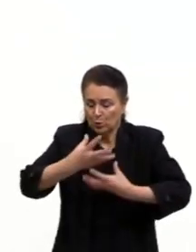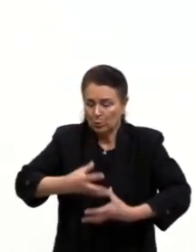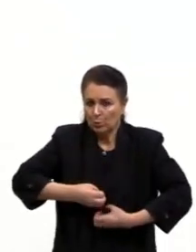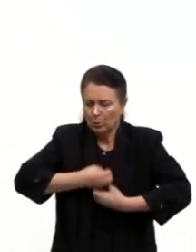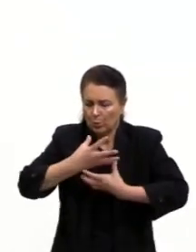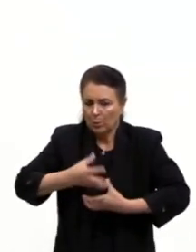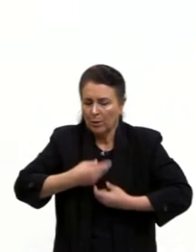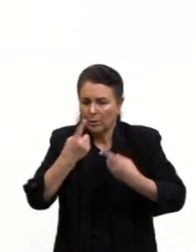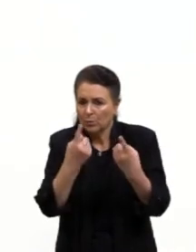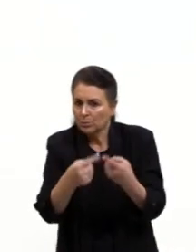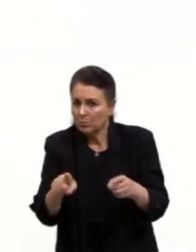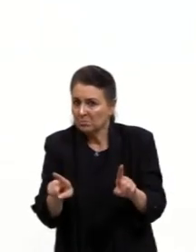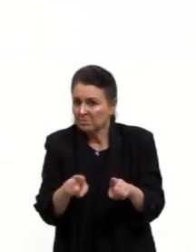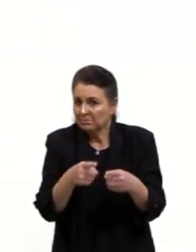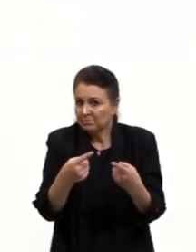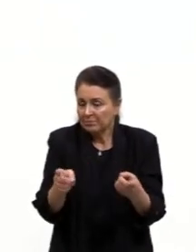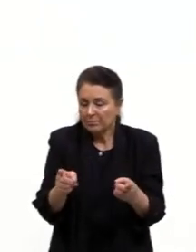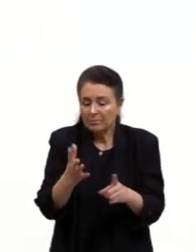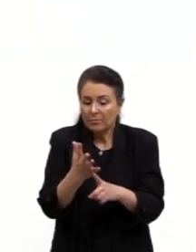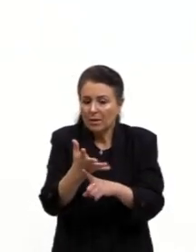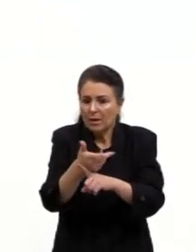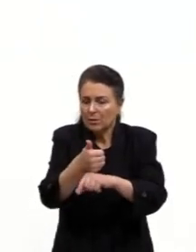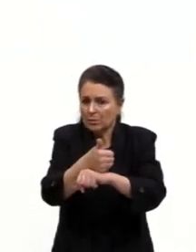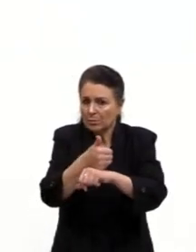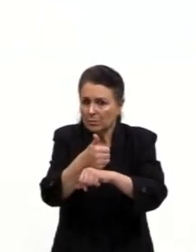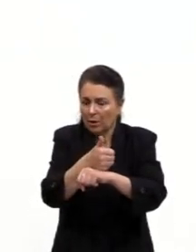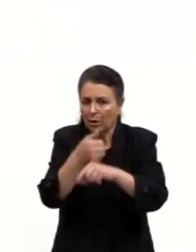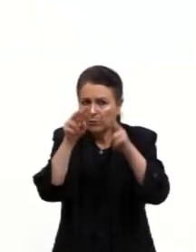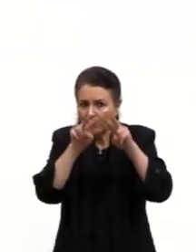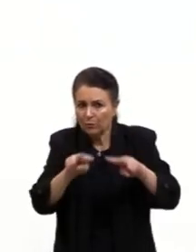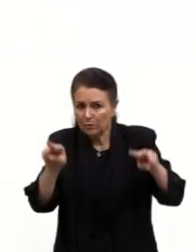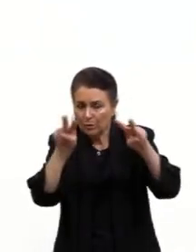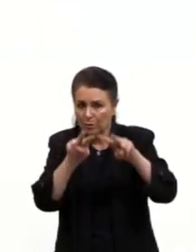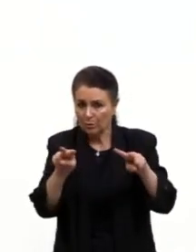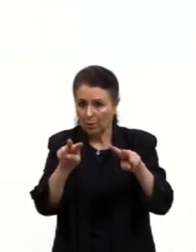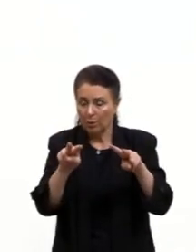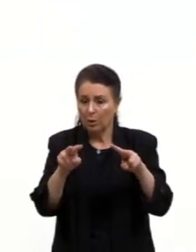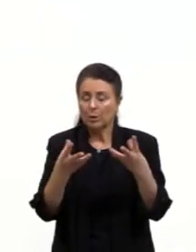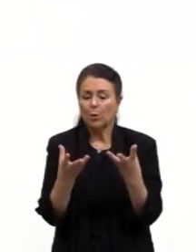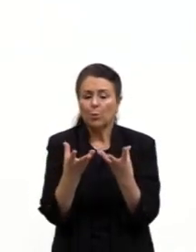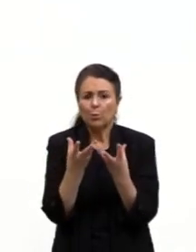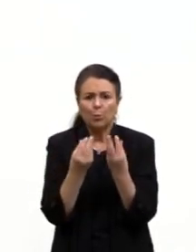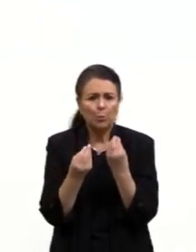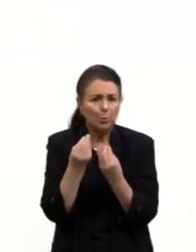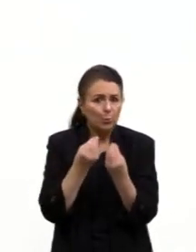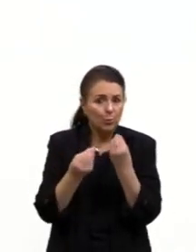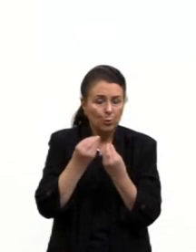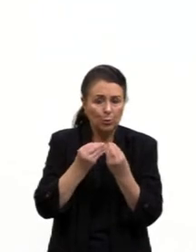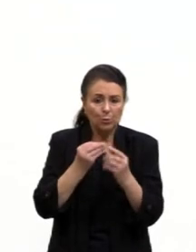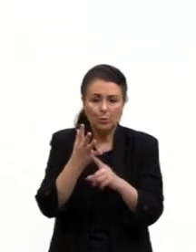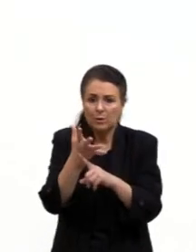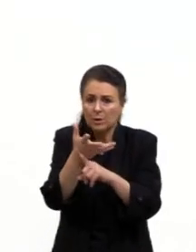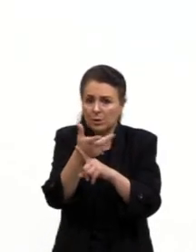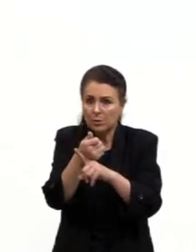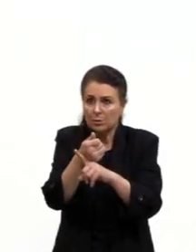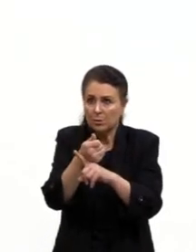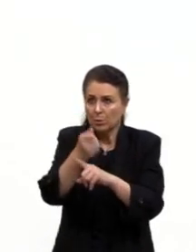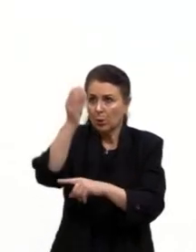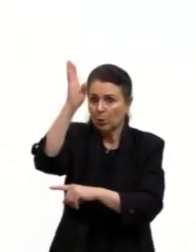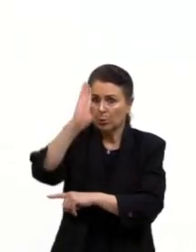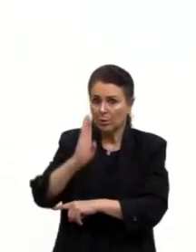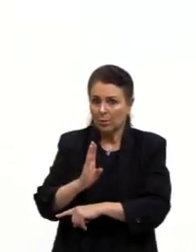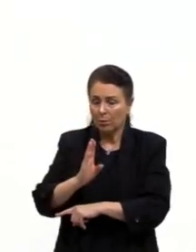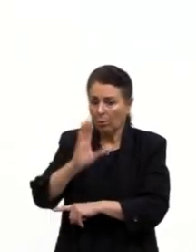músicos, de artistas visuais. Então, muitos artistas importantes do Brasil aprenderam